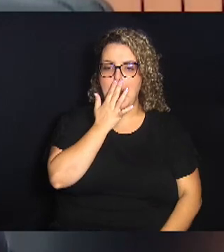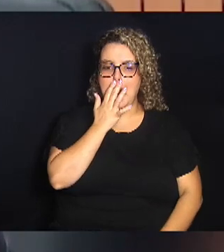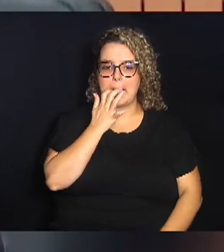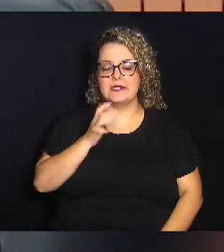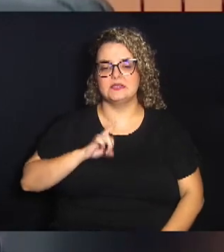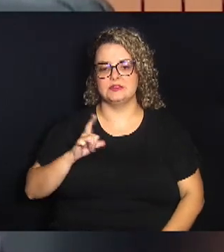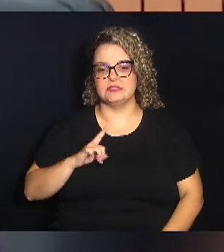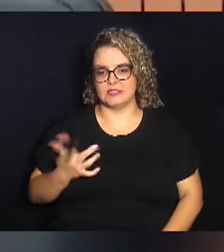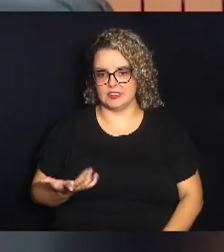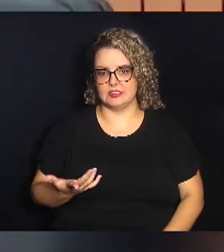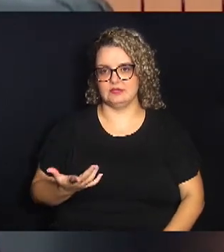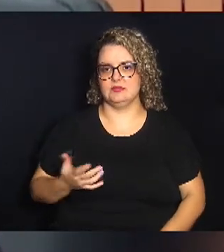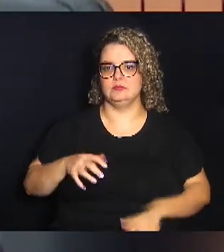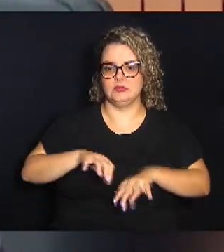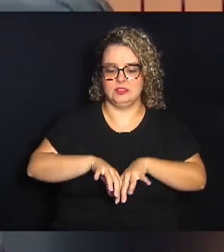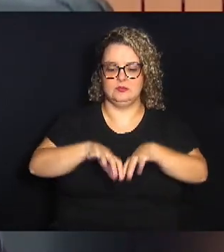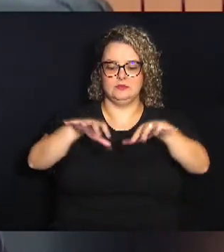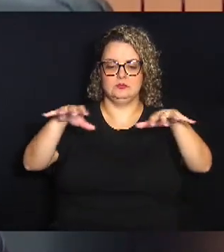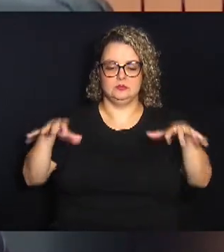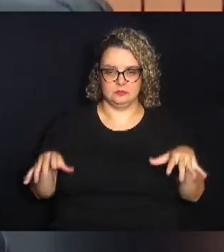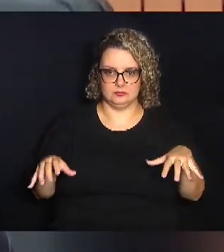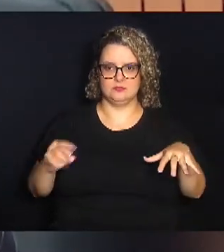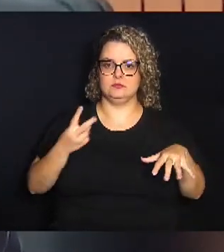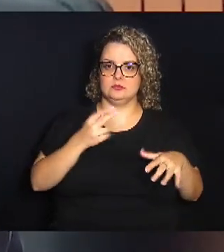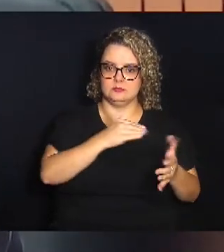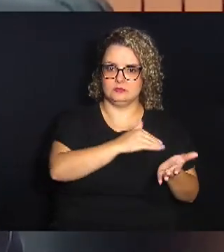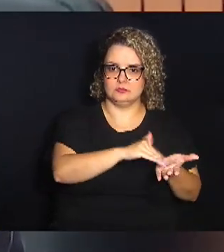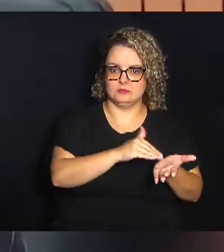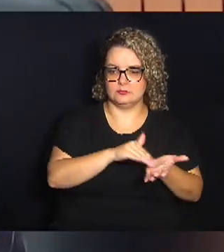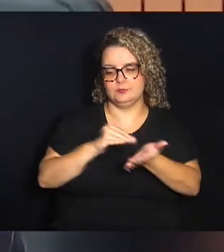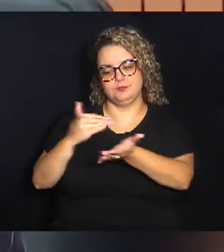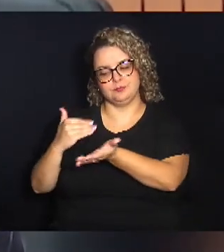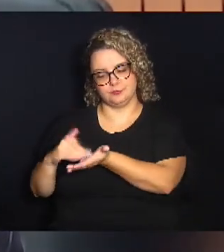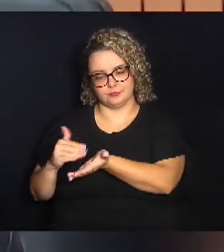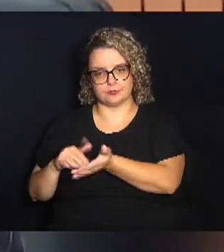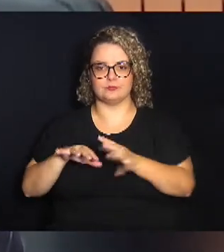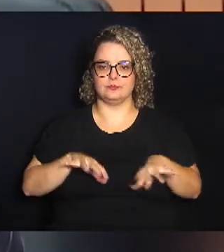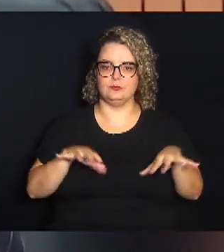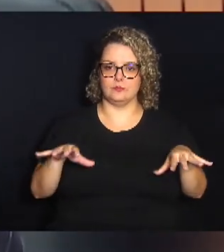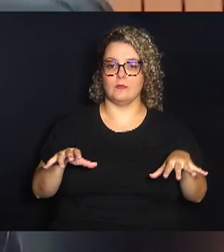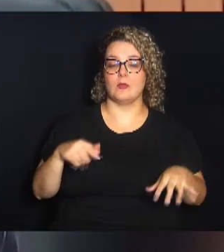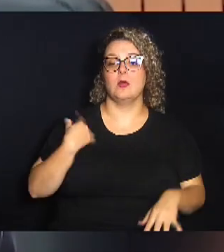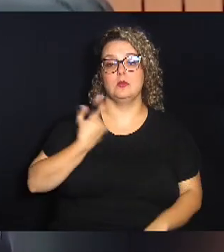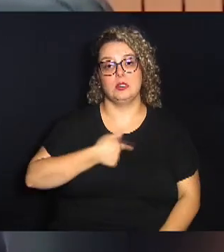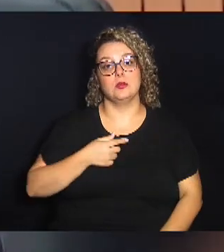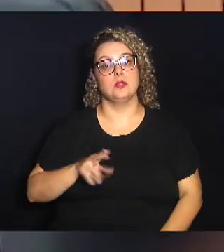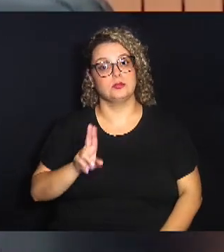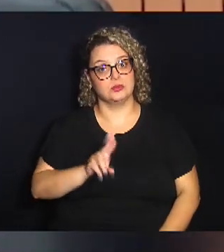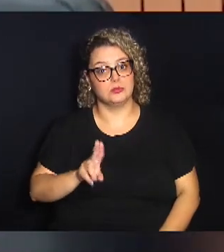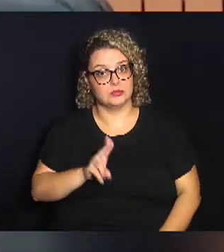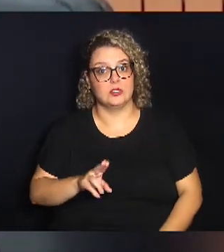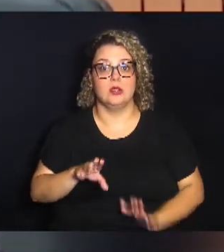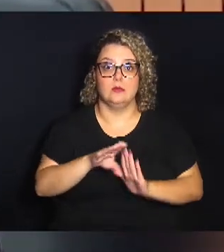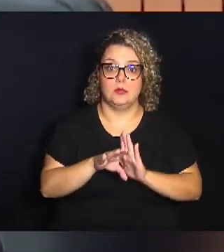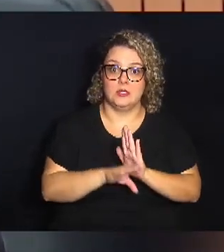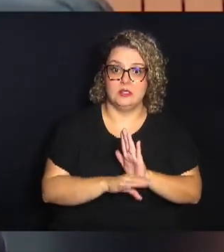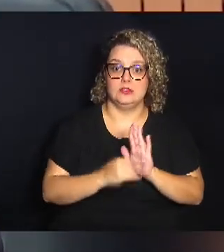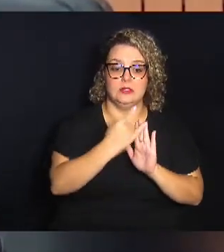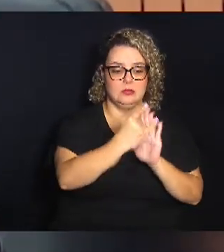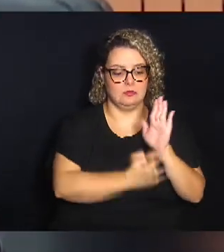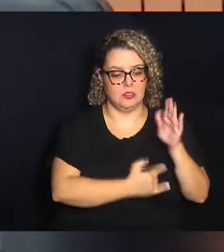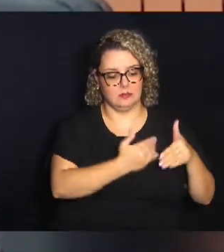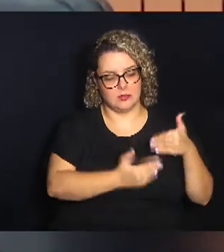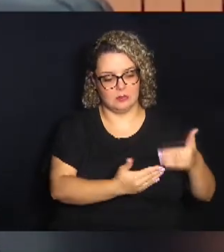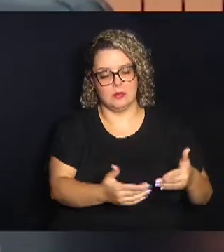uma separação dessas duas secretarias justamente para a gente começar a implementar programas de desburocratização,